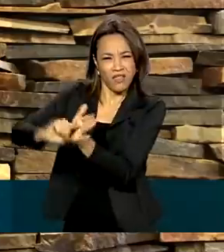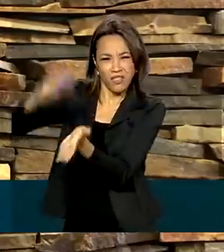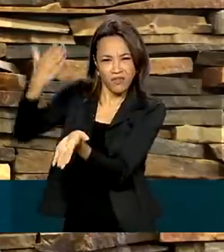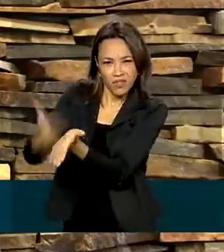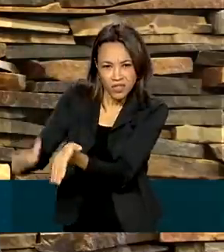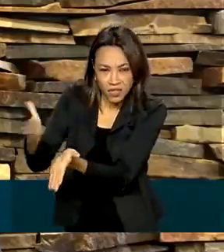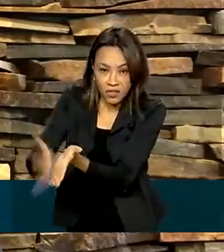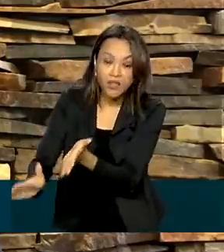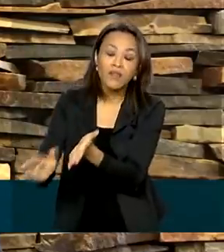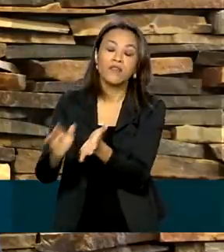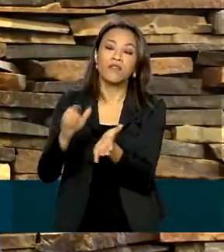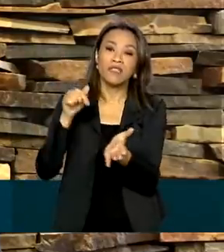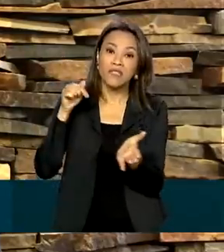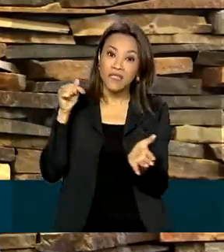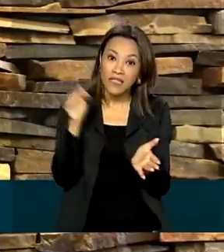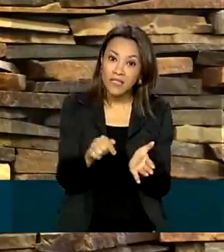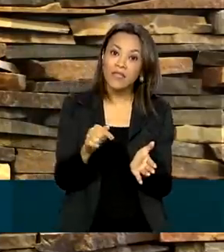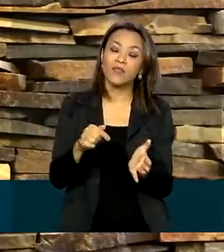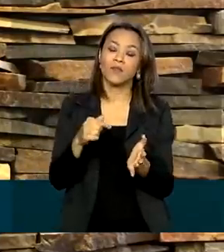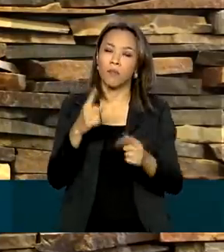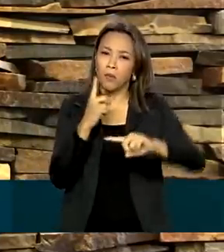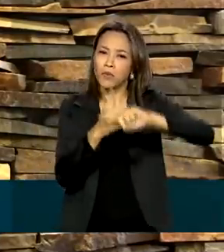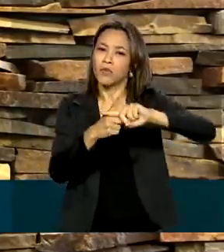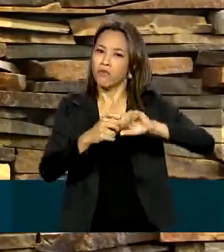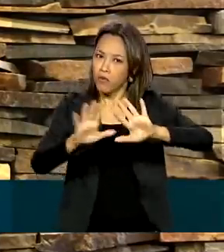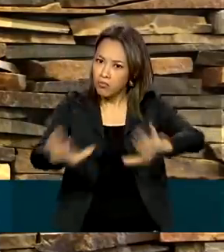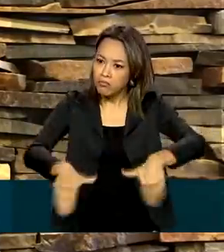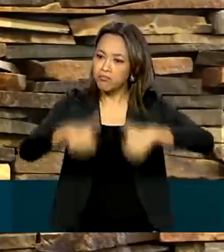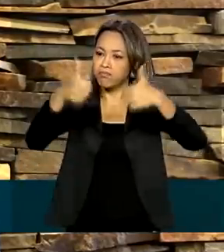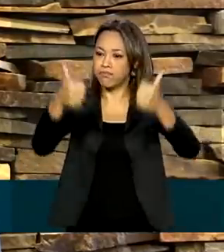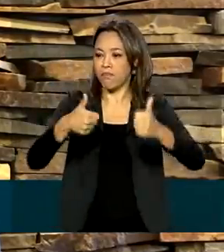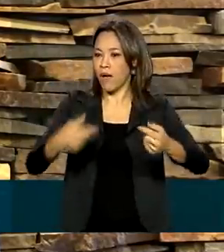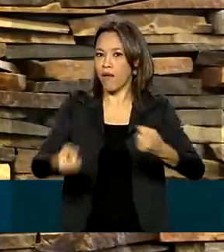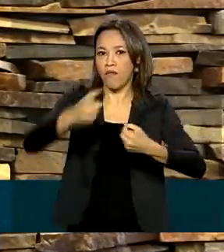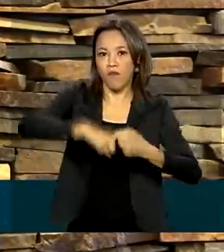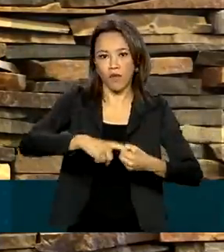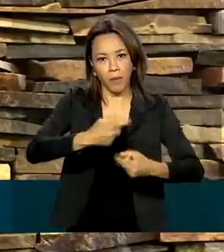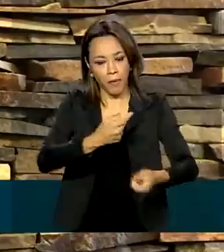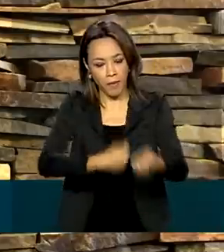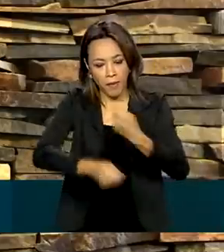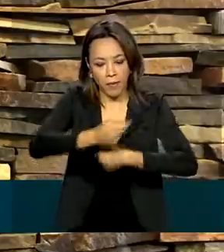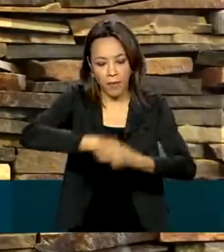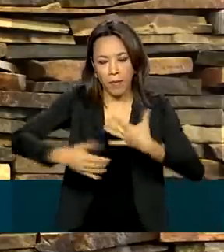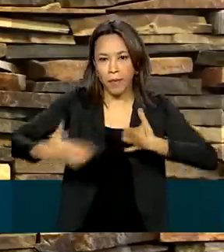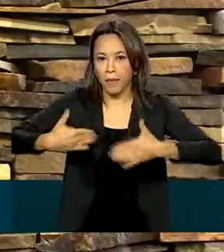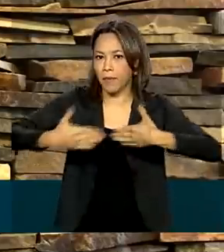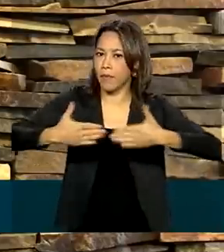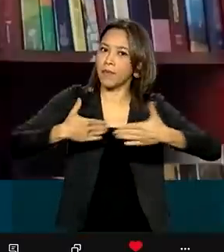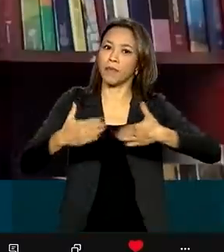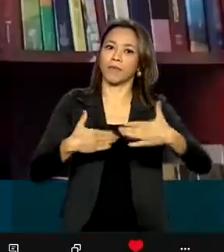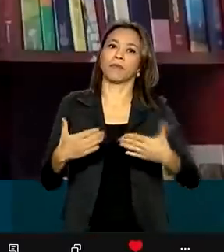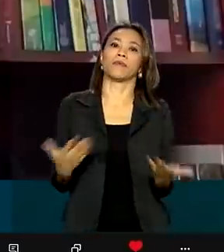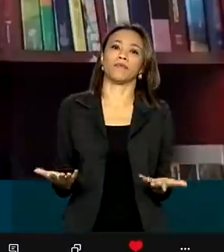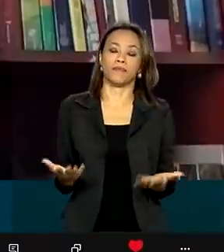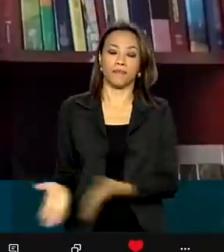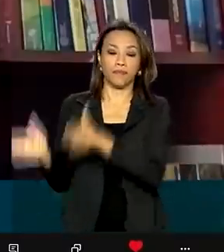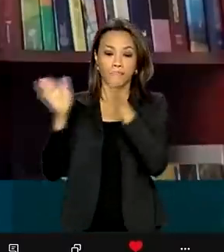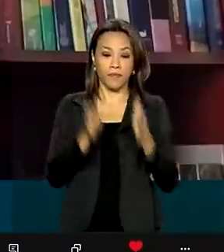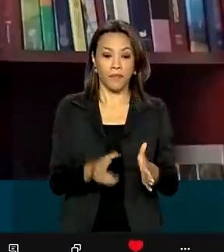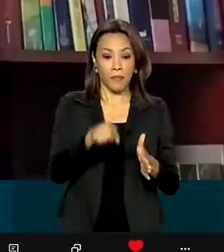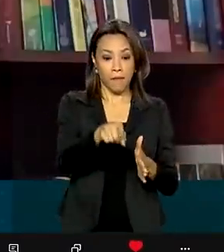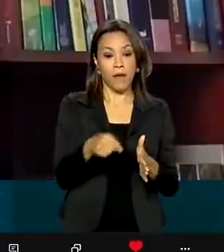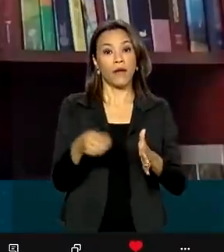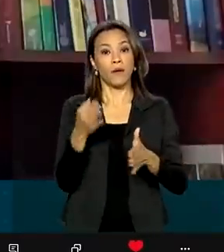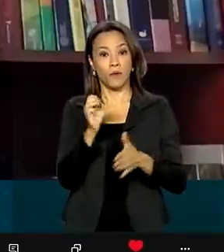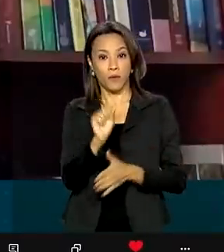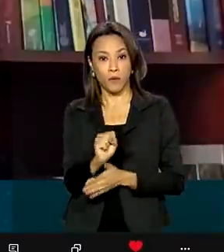crise e foram fundamentais para a retomada gradual da economia que estamos vivenciando. Para o Sebrae, o